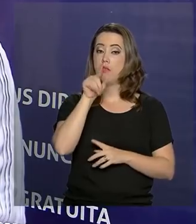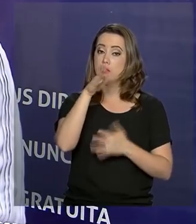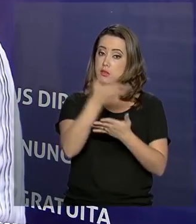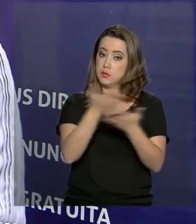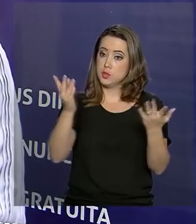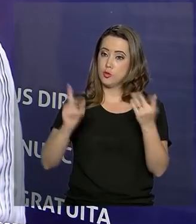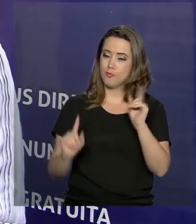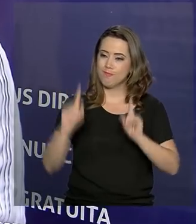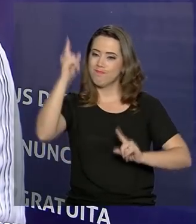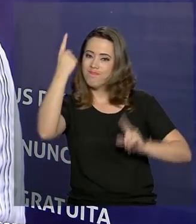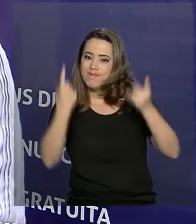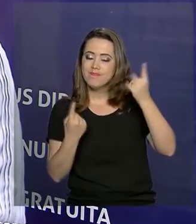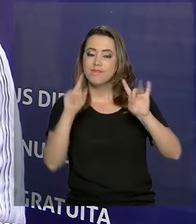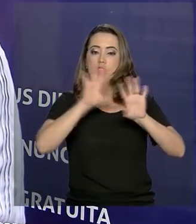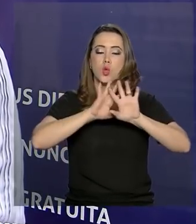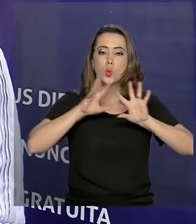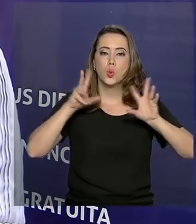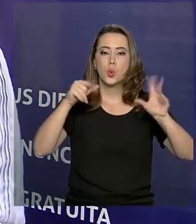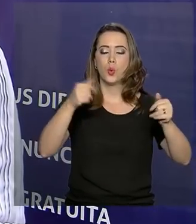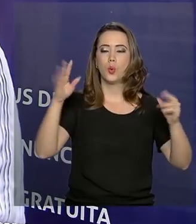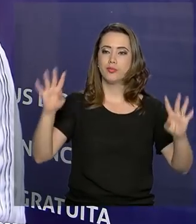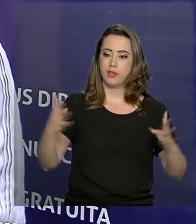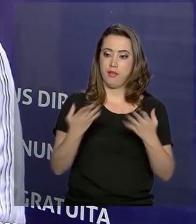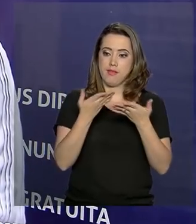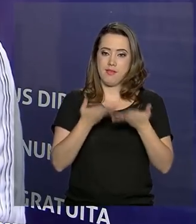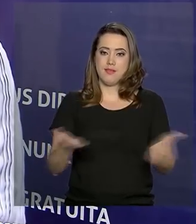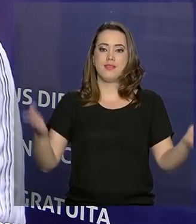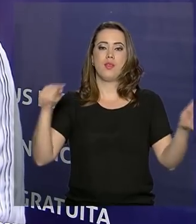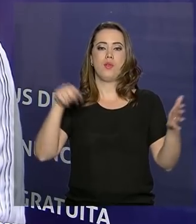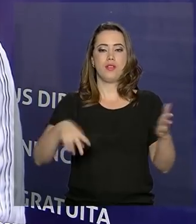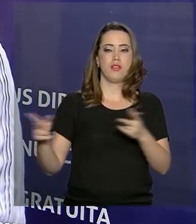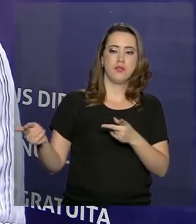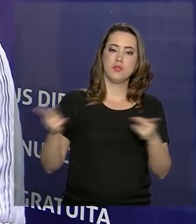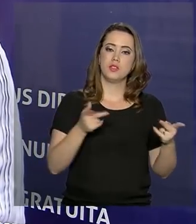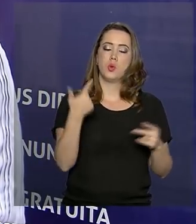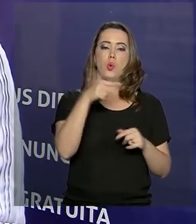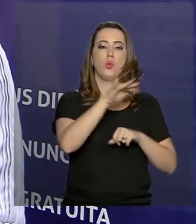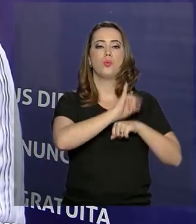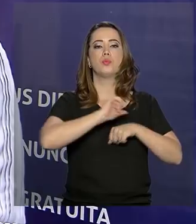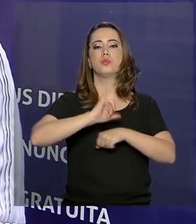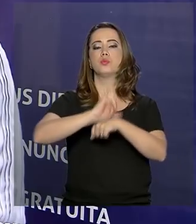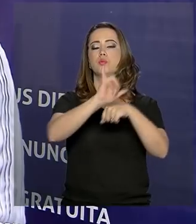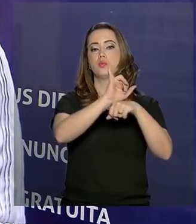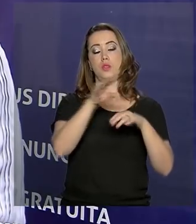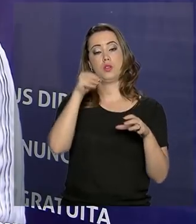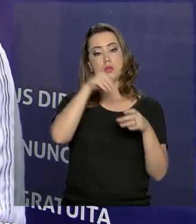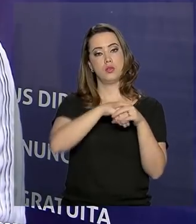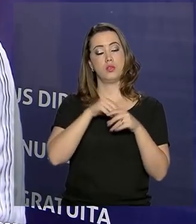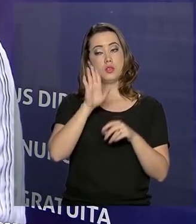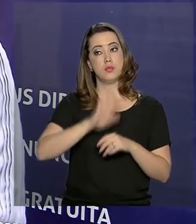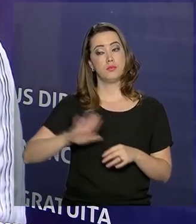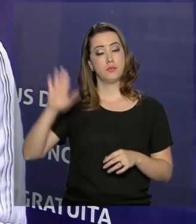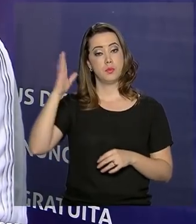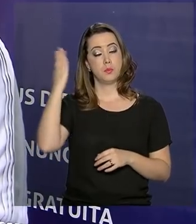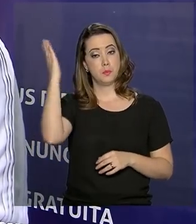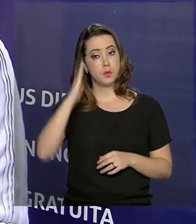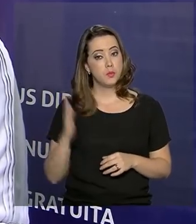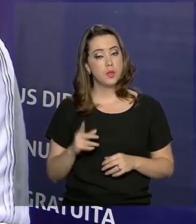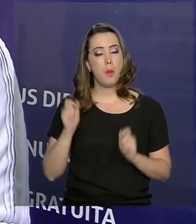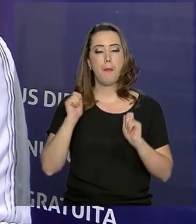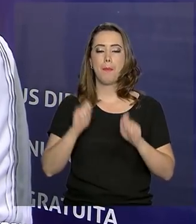os fulhões como um todo, que estão aí visitando outras capitais dentro desse território nacional,